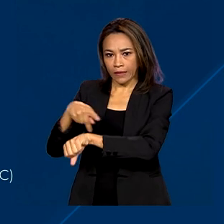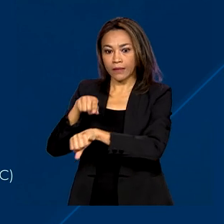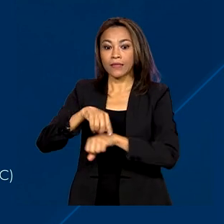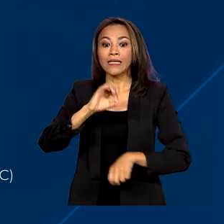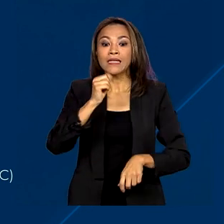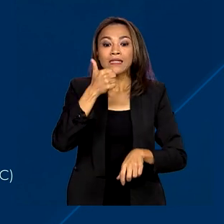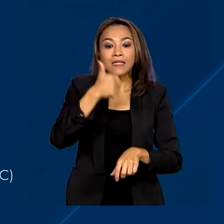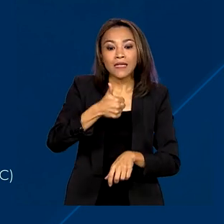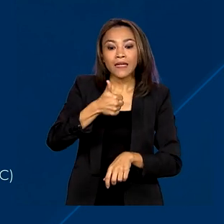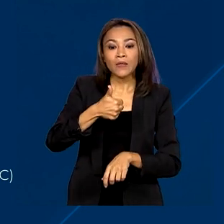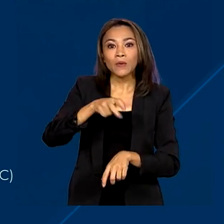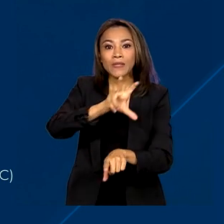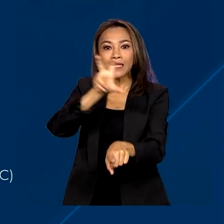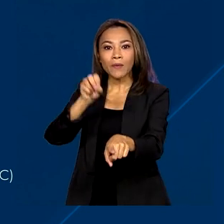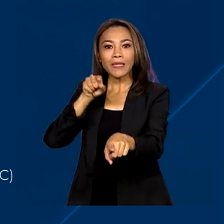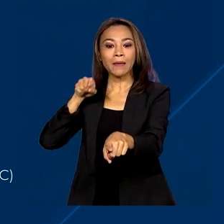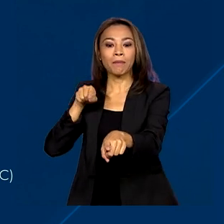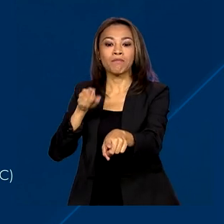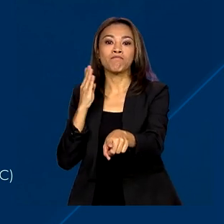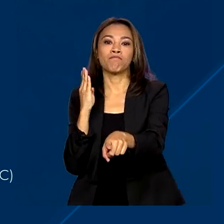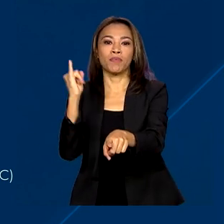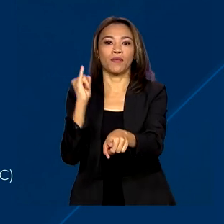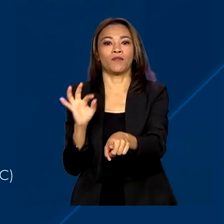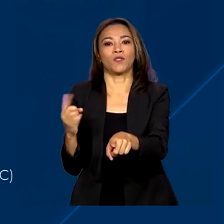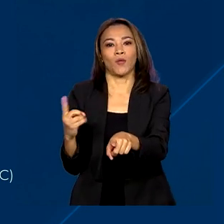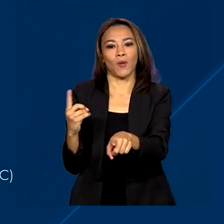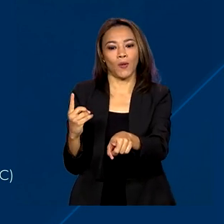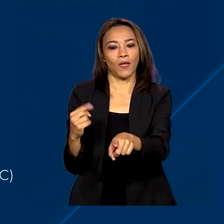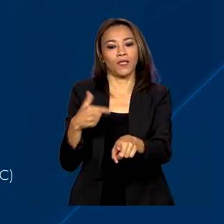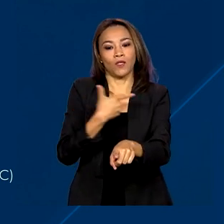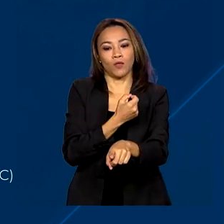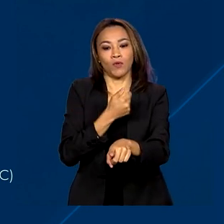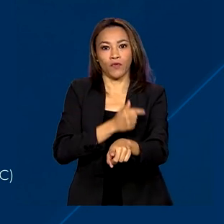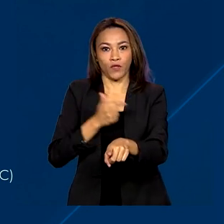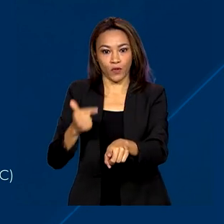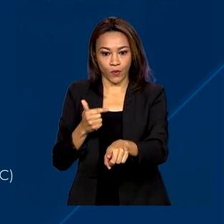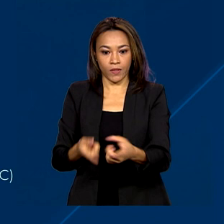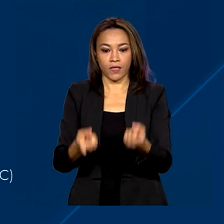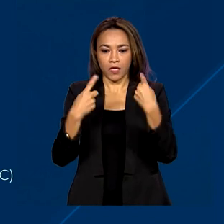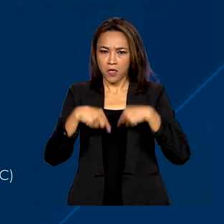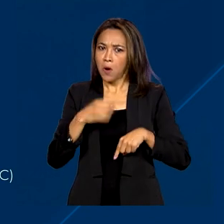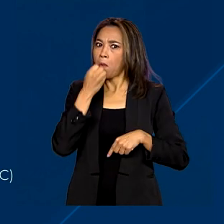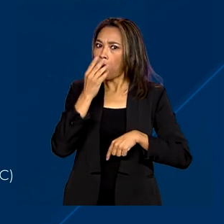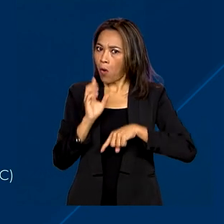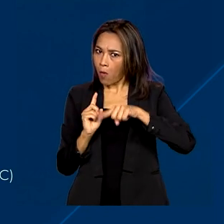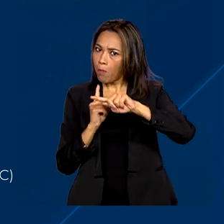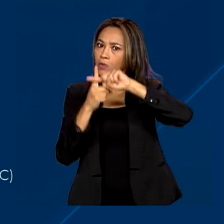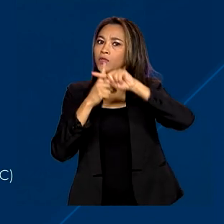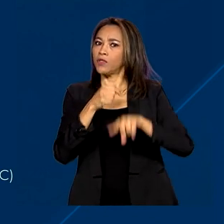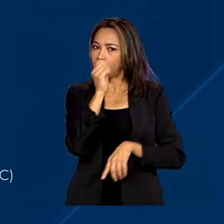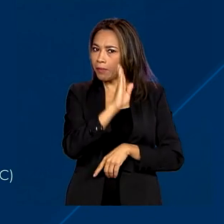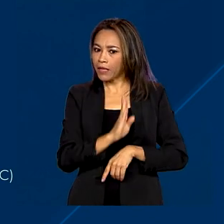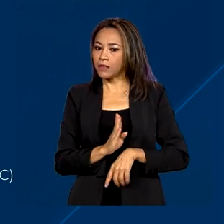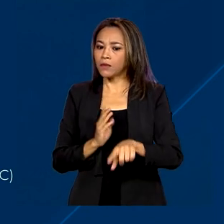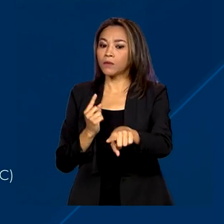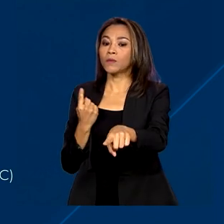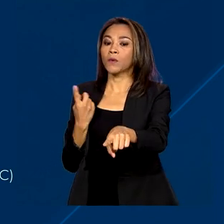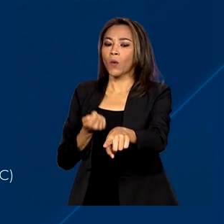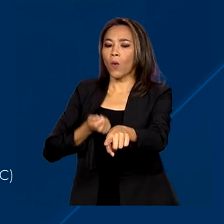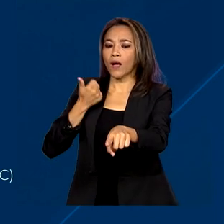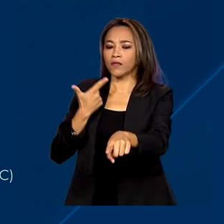de 150 bilhões de dólares em 2022, com saldo positivo para o Brasil de quase